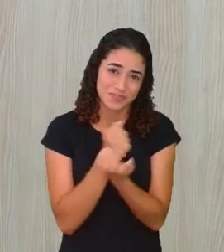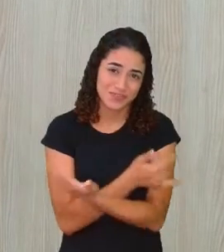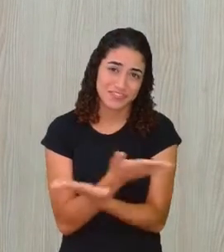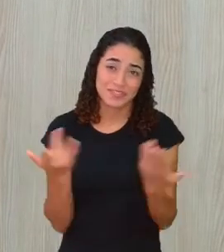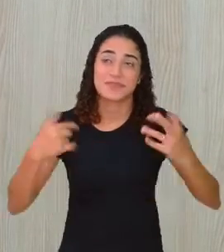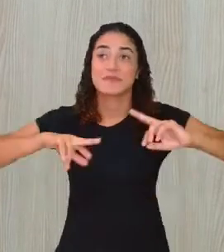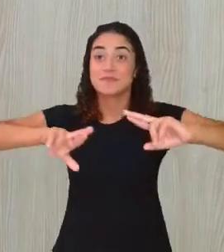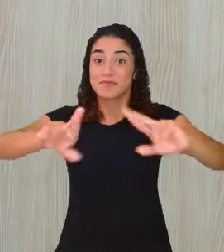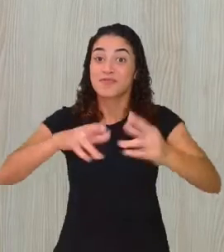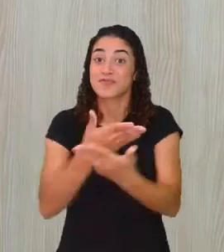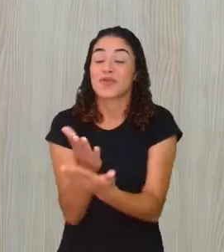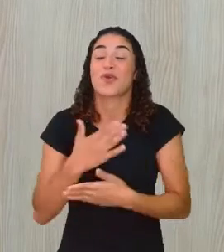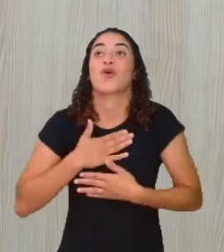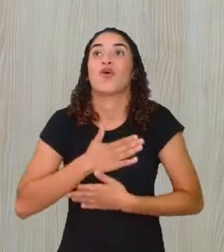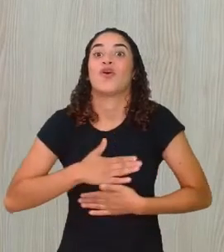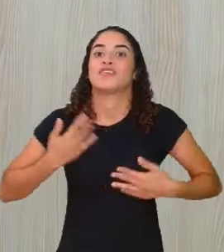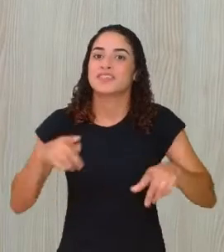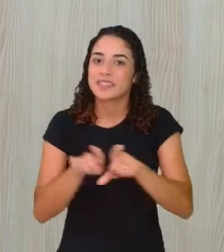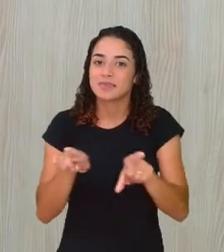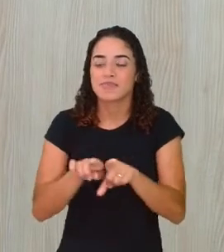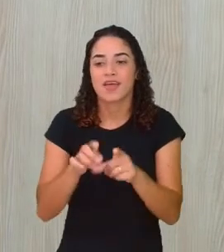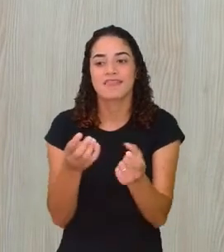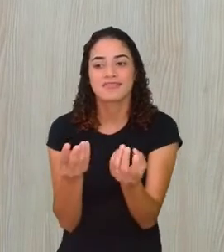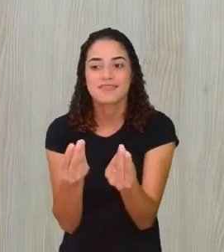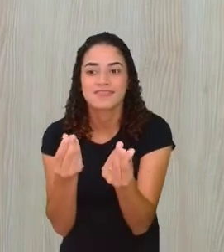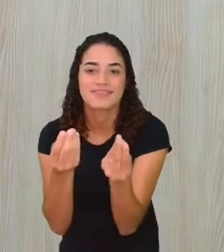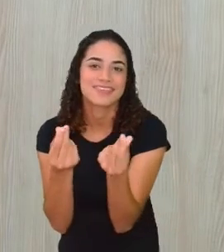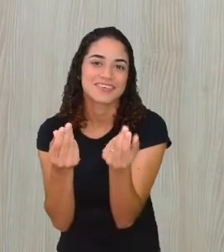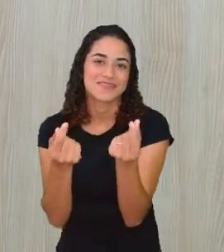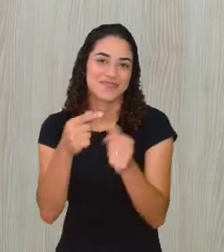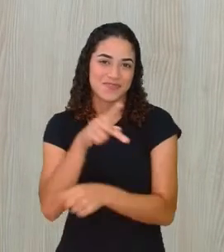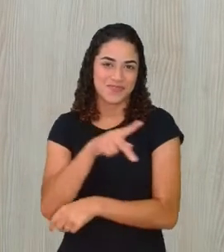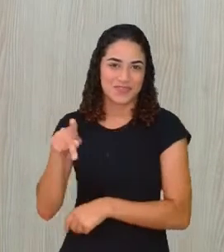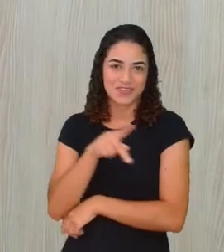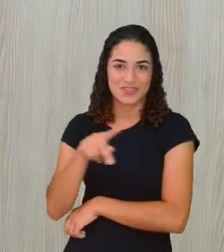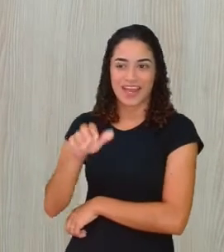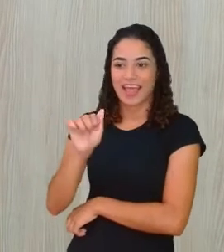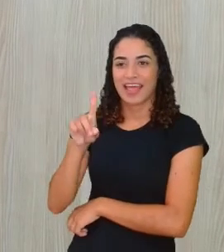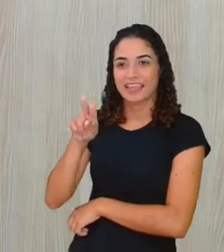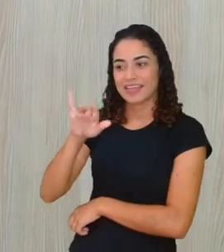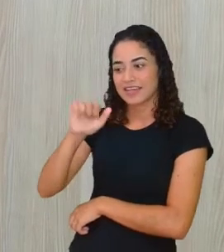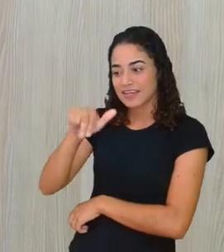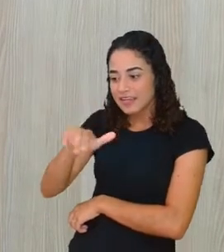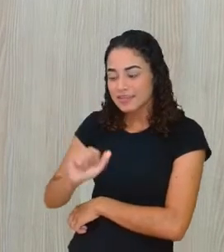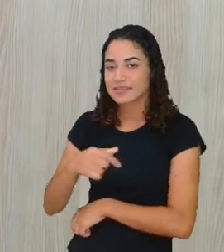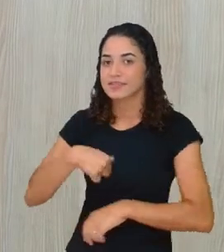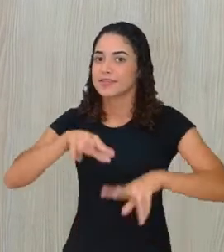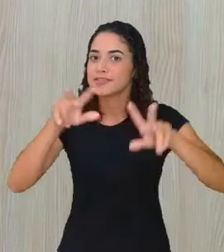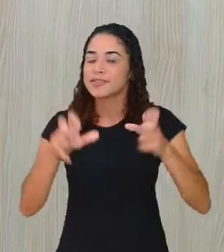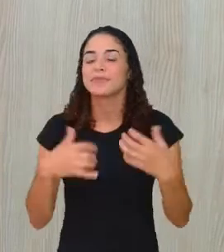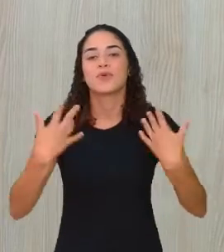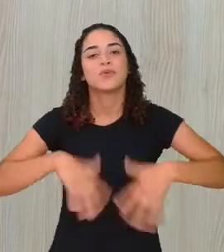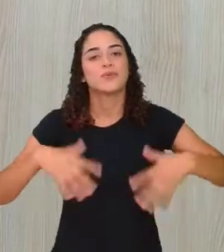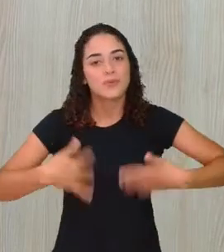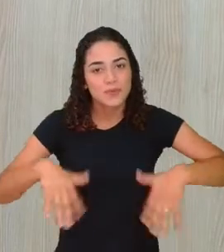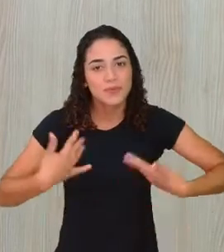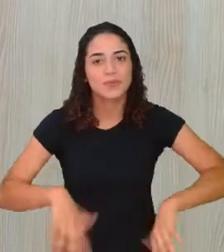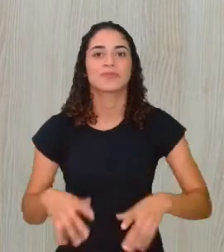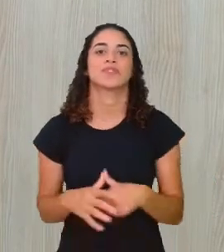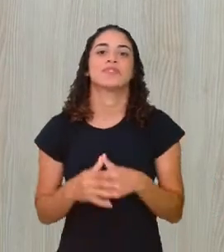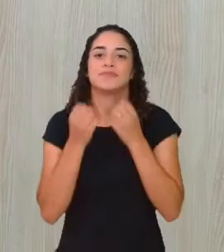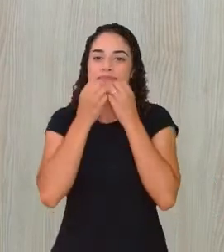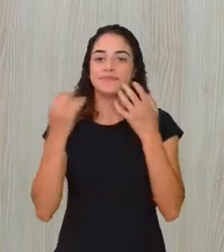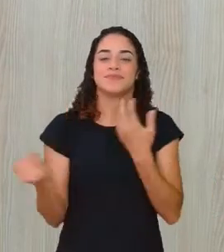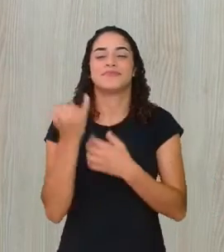gostado dessa aula incrível, sensível, da professora Adriana, que abordou temas essenciais, né? E ainda estão contemporâneos.